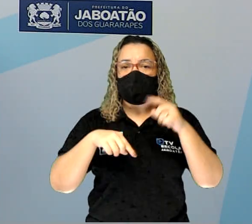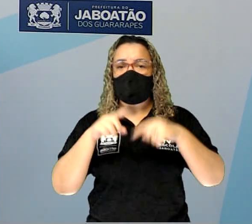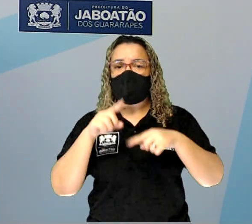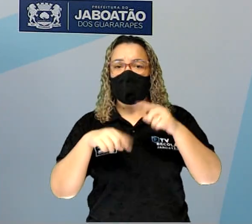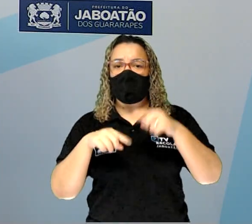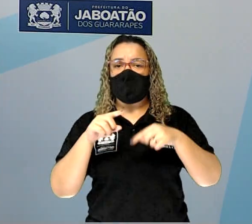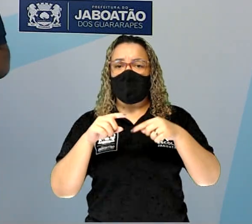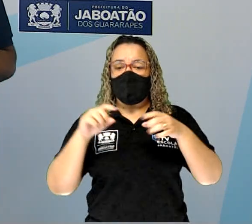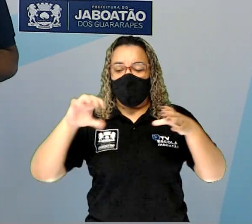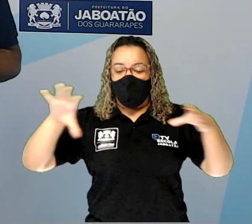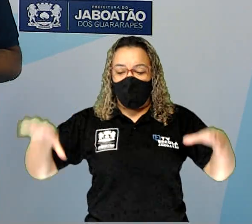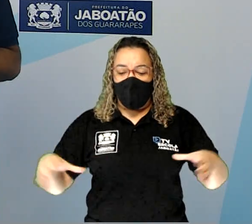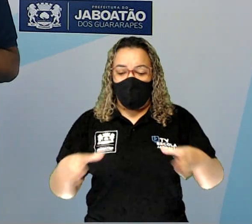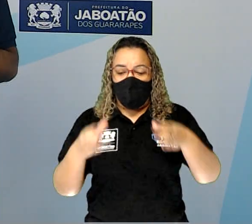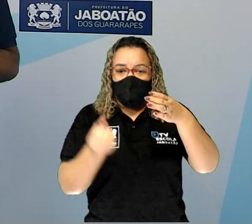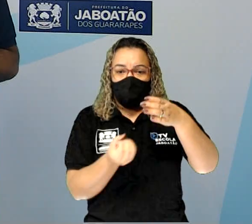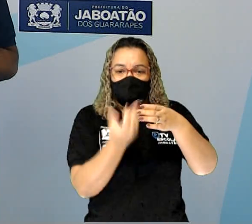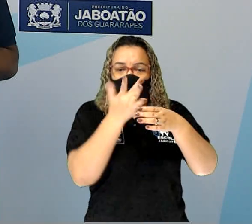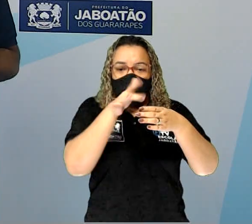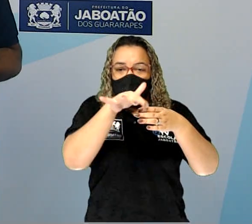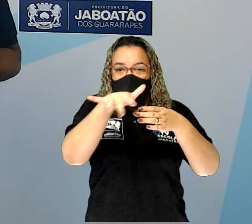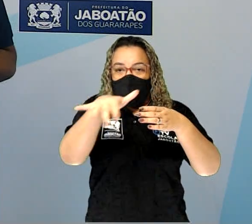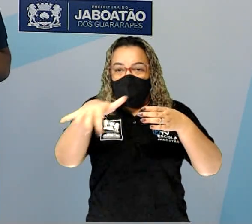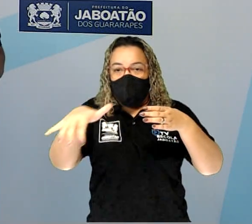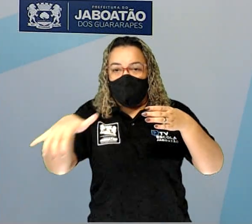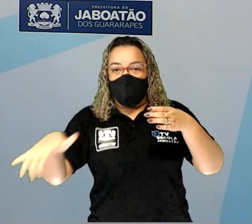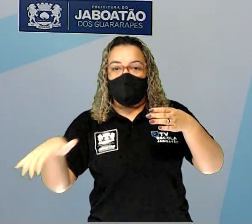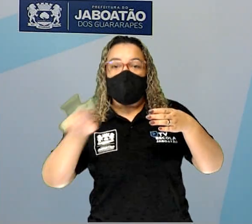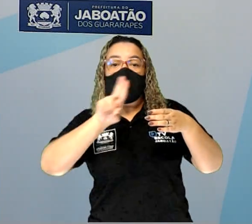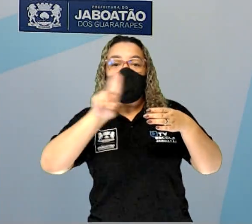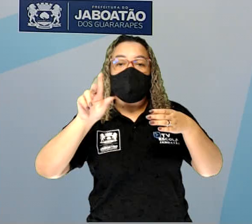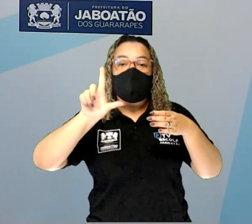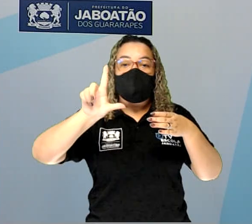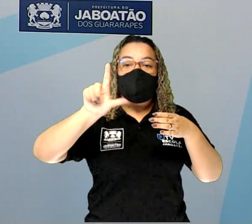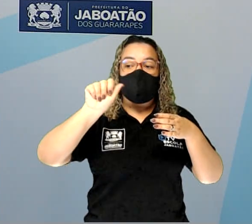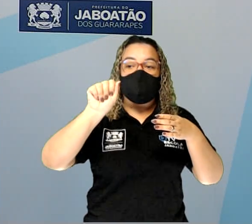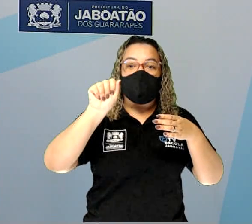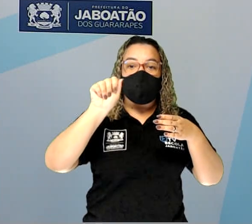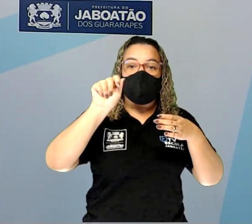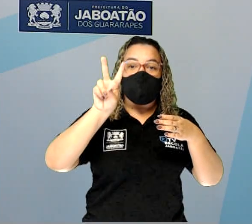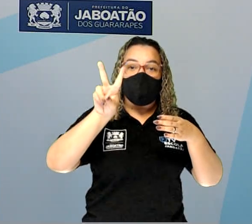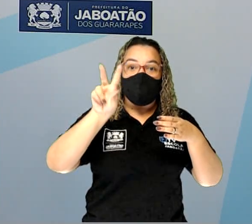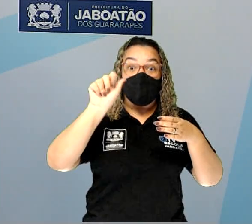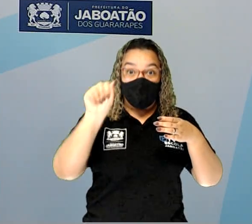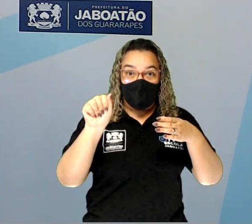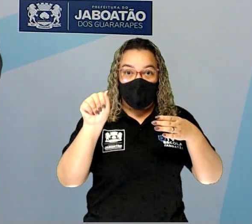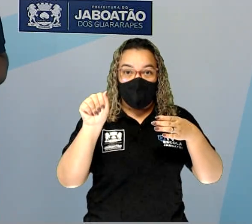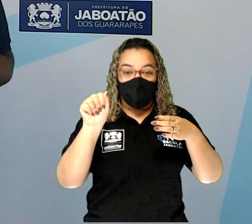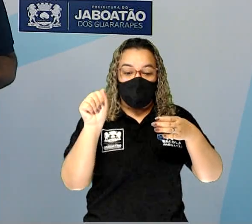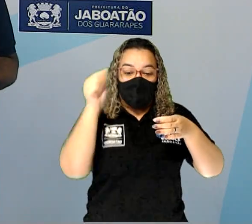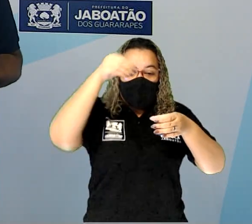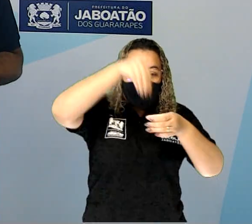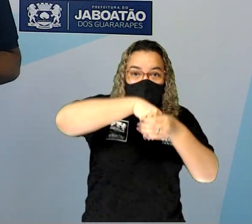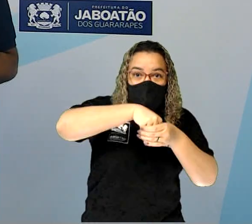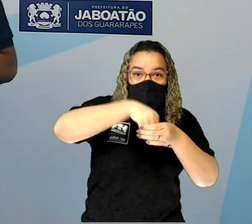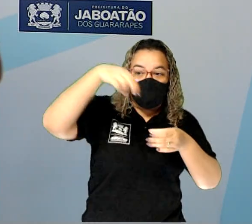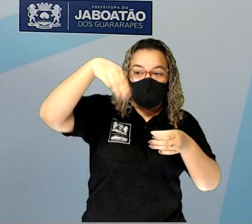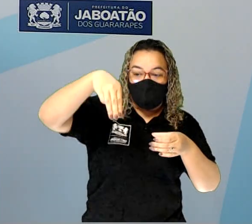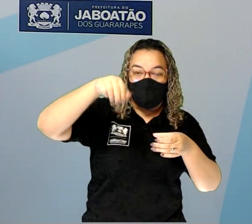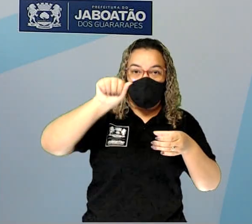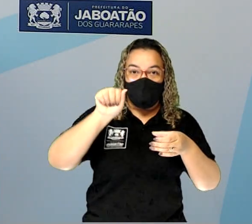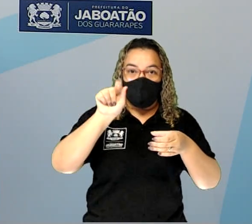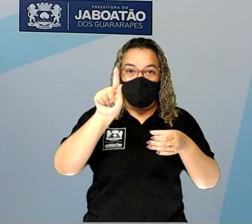sai, nós chamamos lava. Quando está dentro, nós chamamos de magma, tá bom? Então,